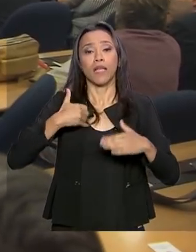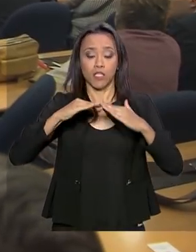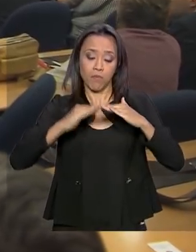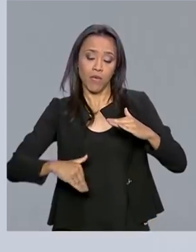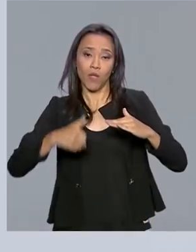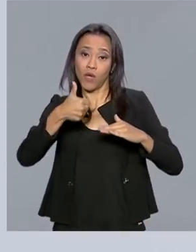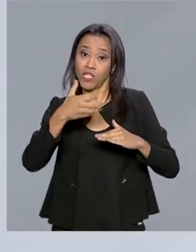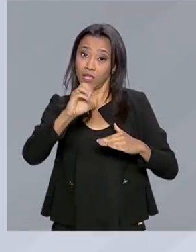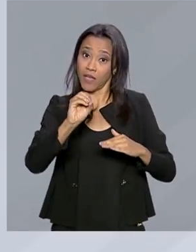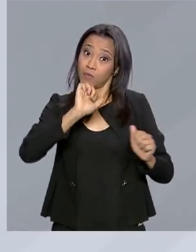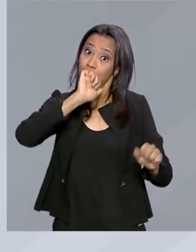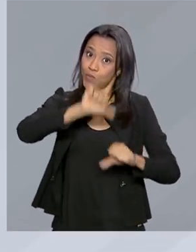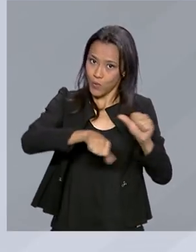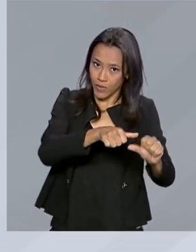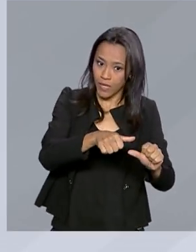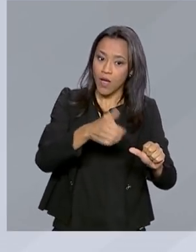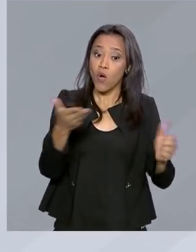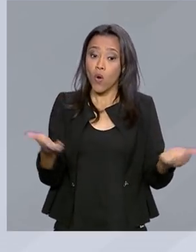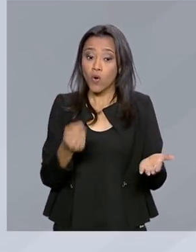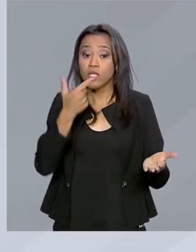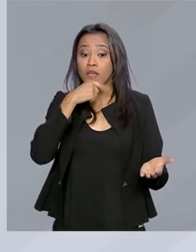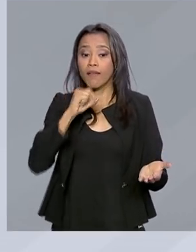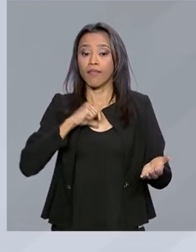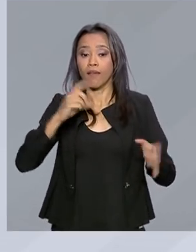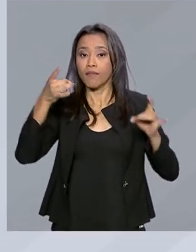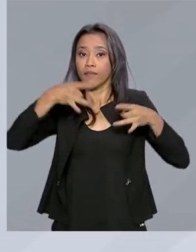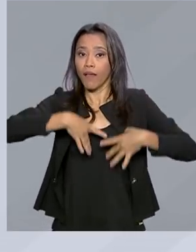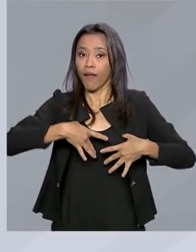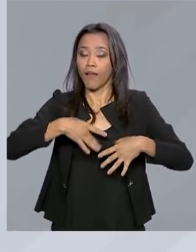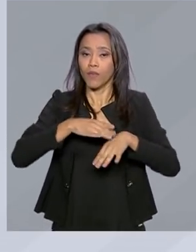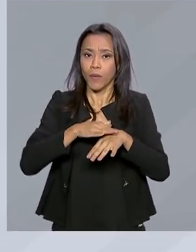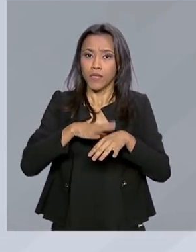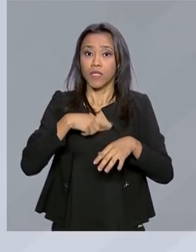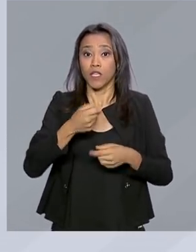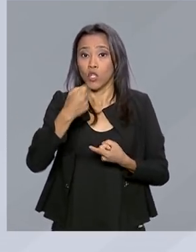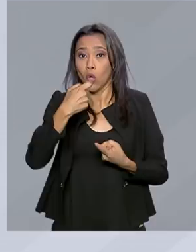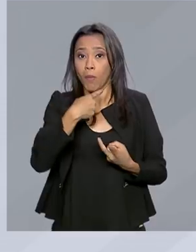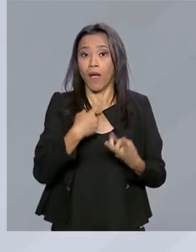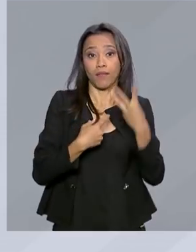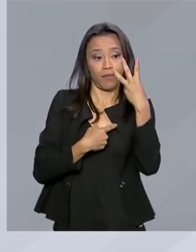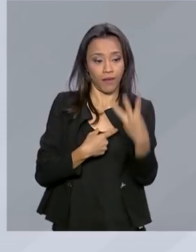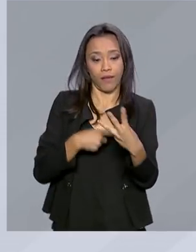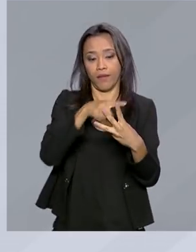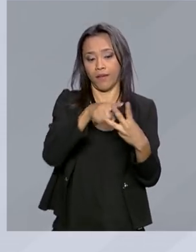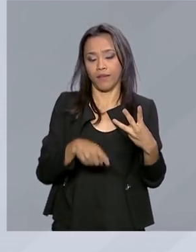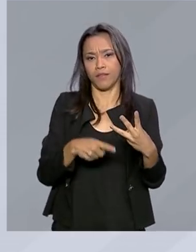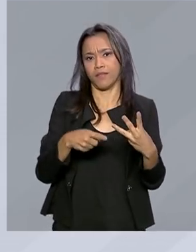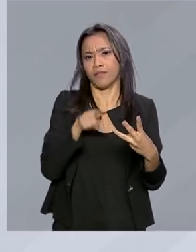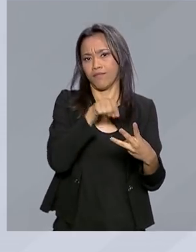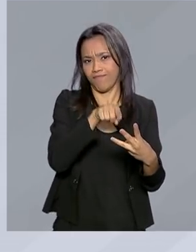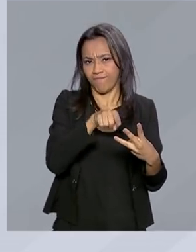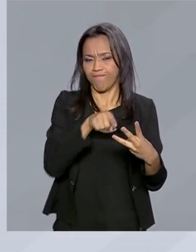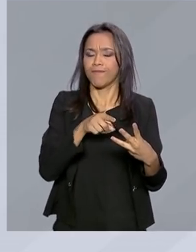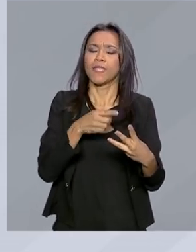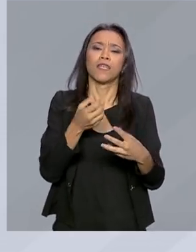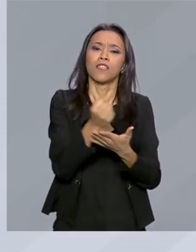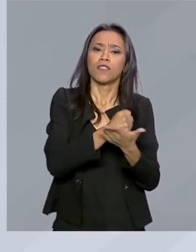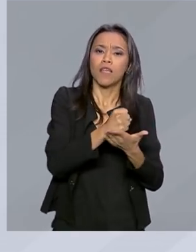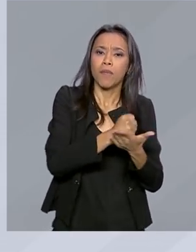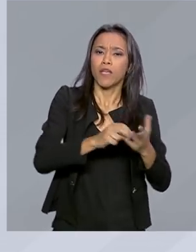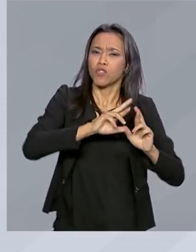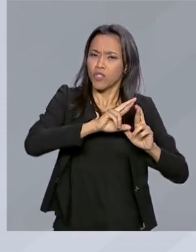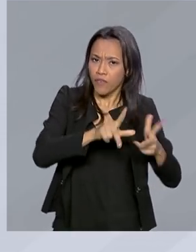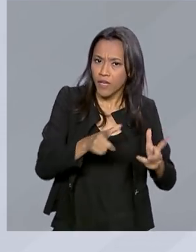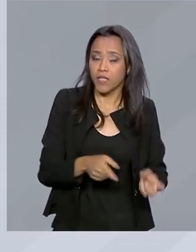vai mudar. Hoje, quem tem a doença tem de tomar três medicamentos diferentes na fase intensiva e dois na